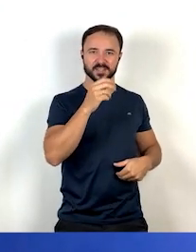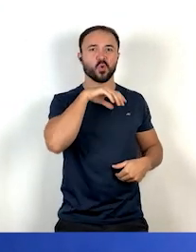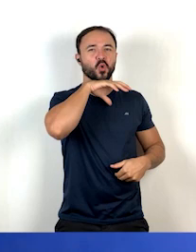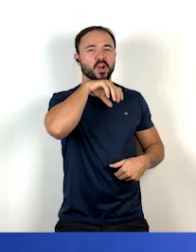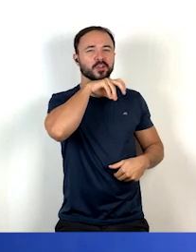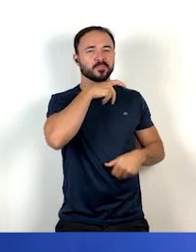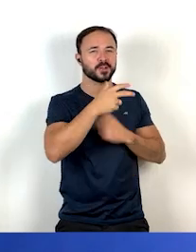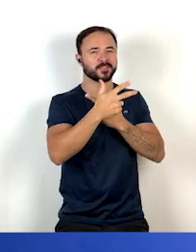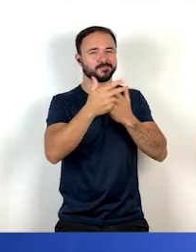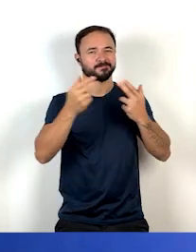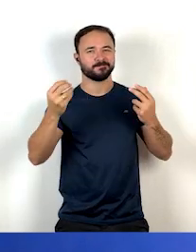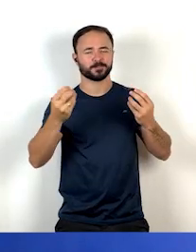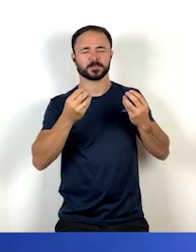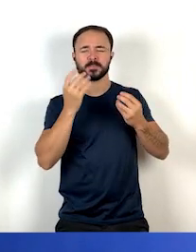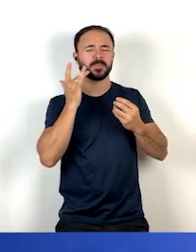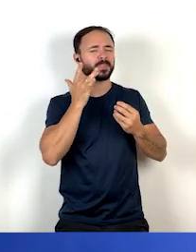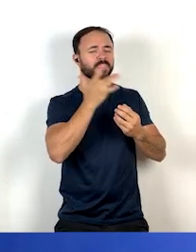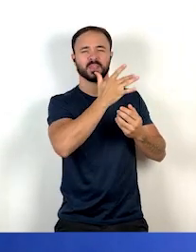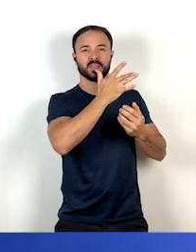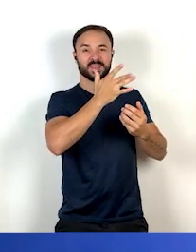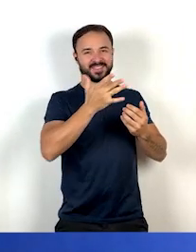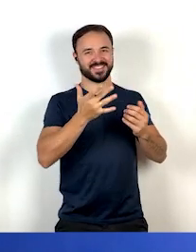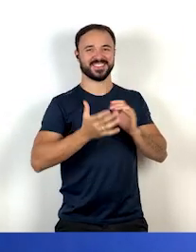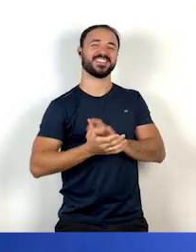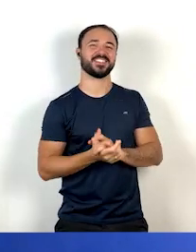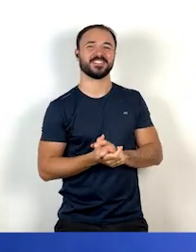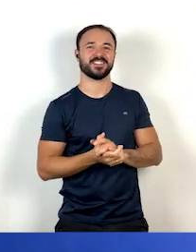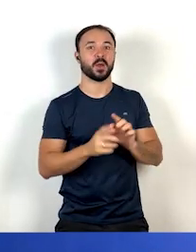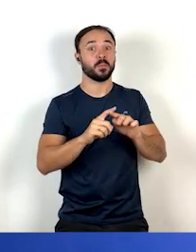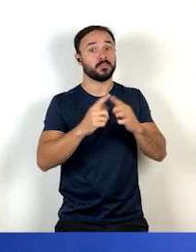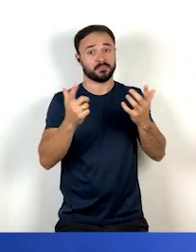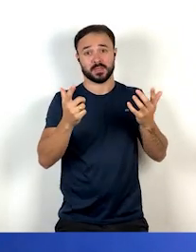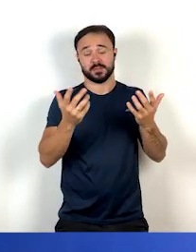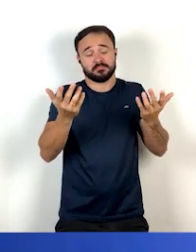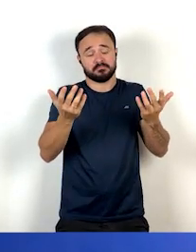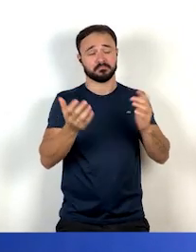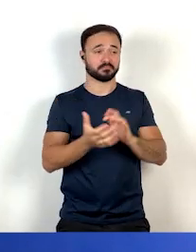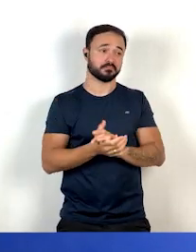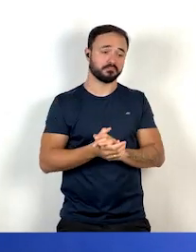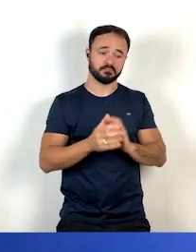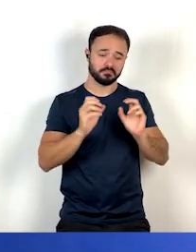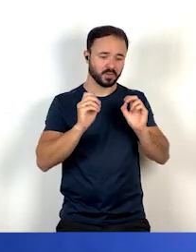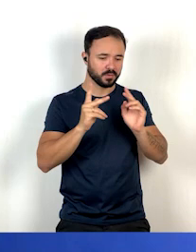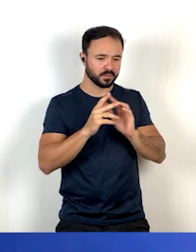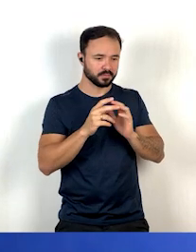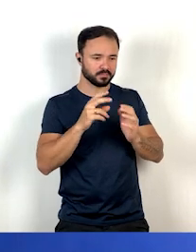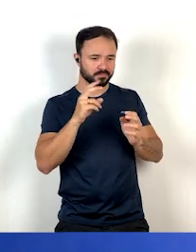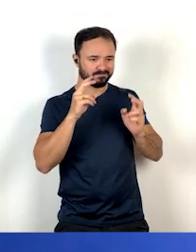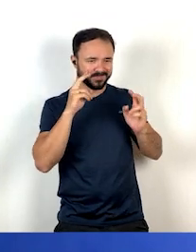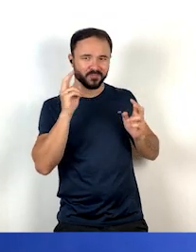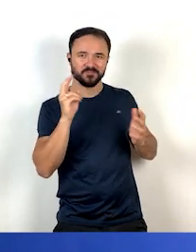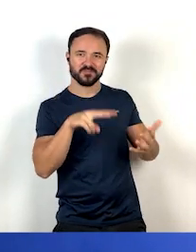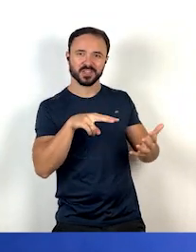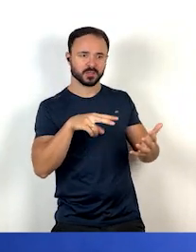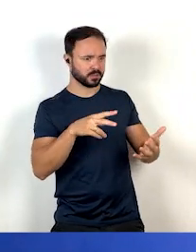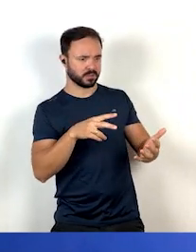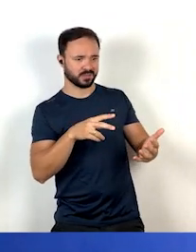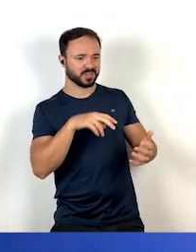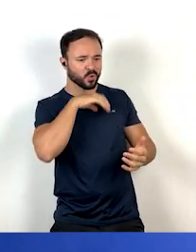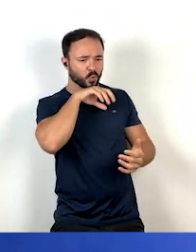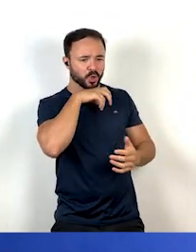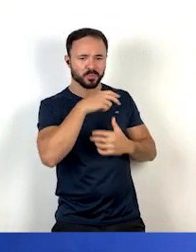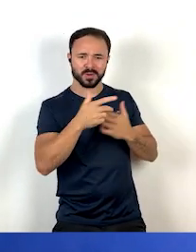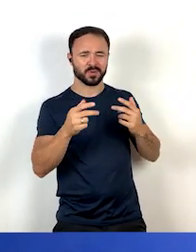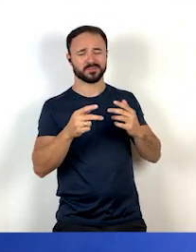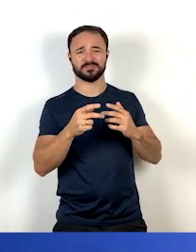calango com farofa naquela areia da praia doce. Mas enfim, se ele enxergou o